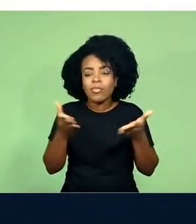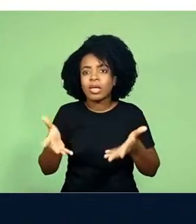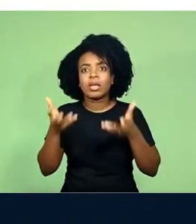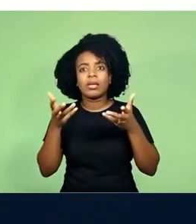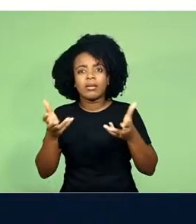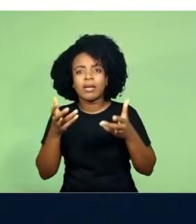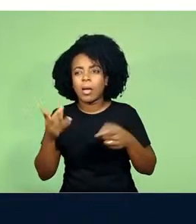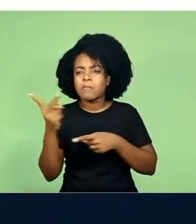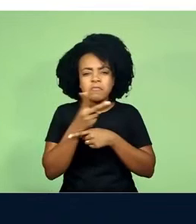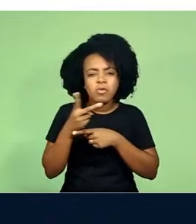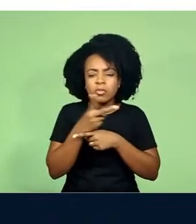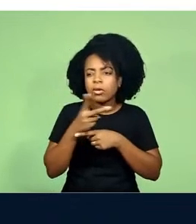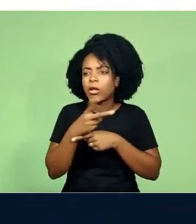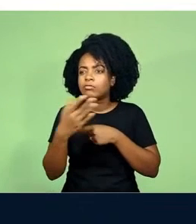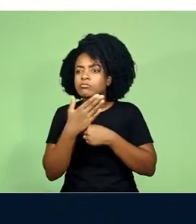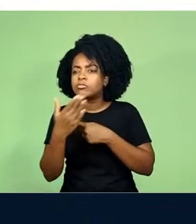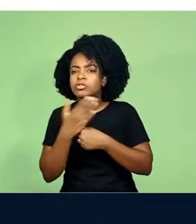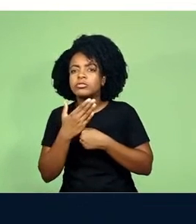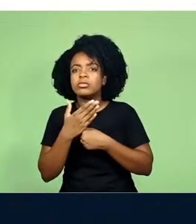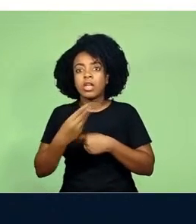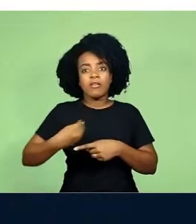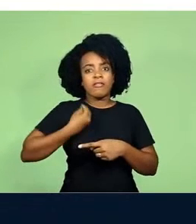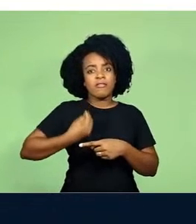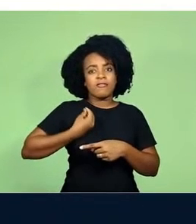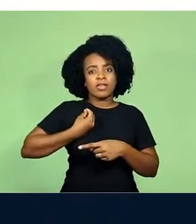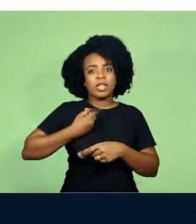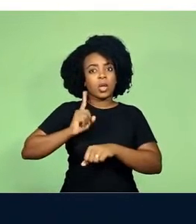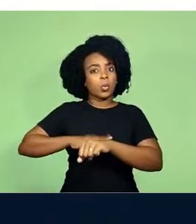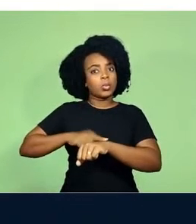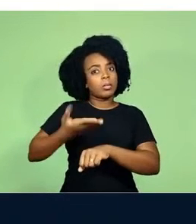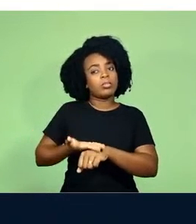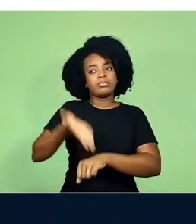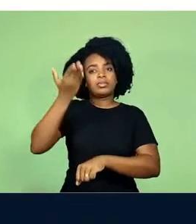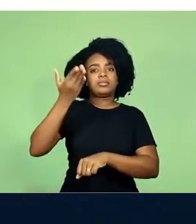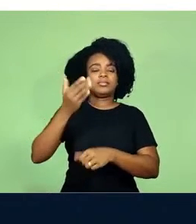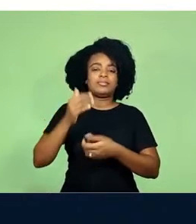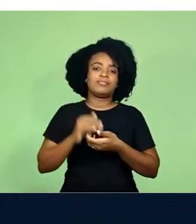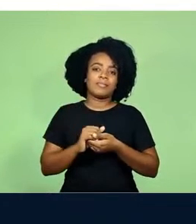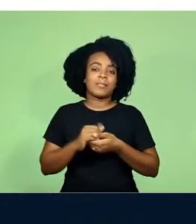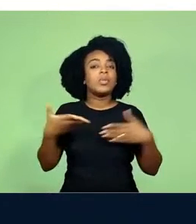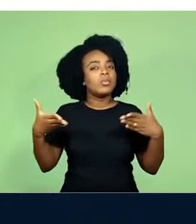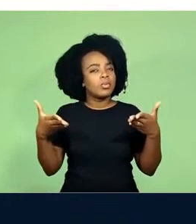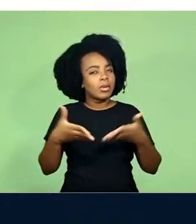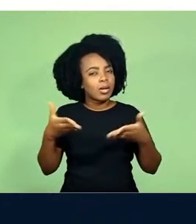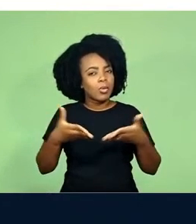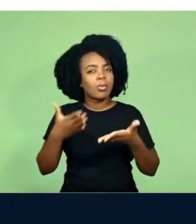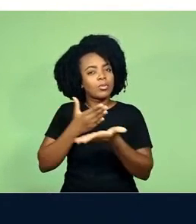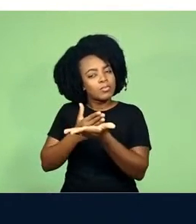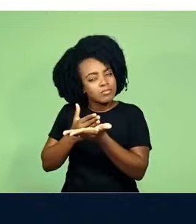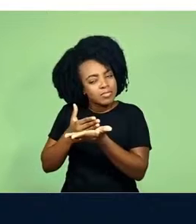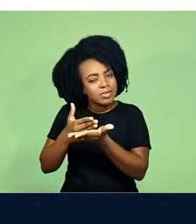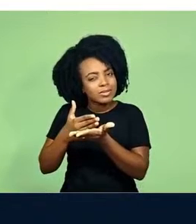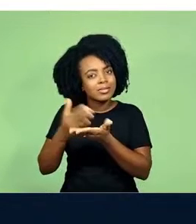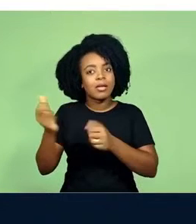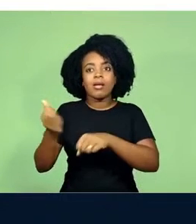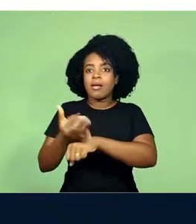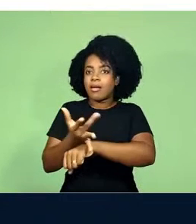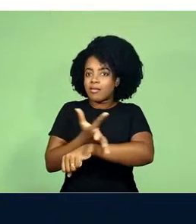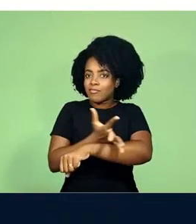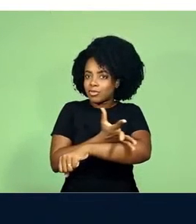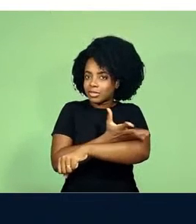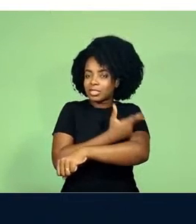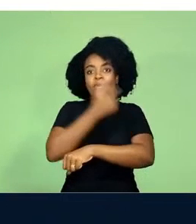mais tempo de vida. Ainda mais que, neste momento, eles começam a ter as suas emoções e consciências